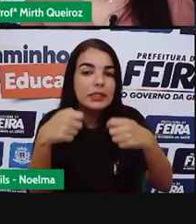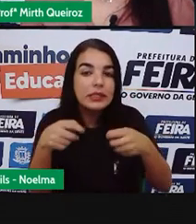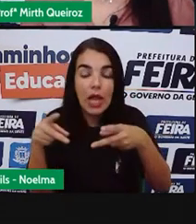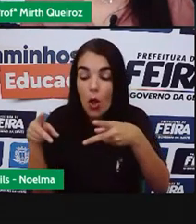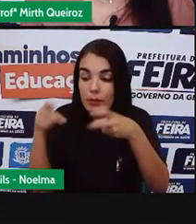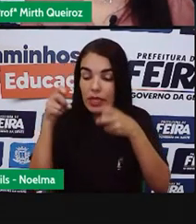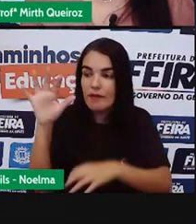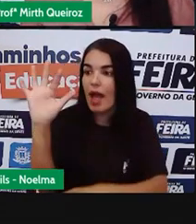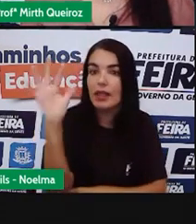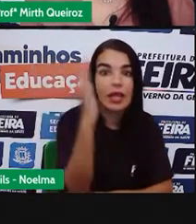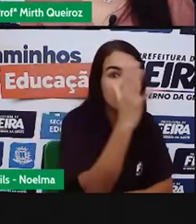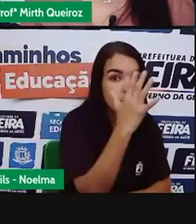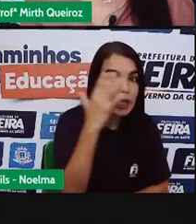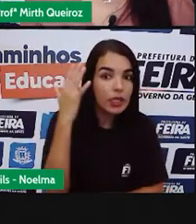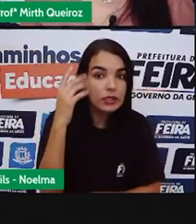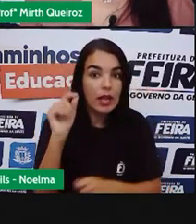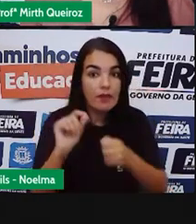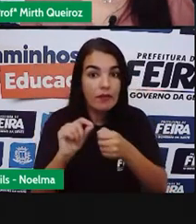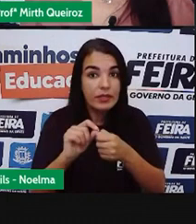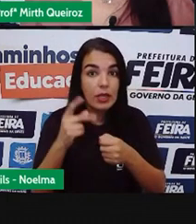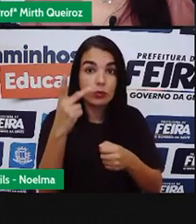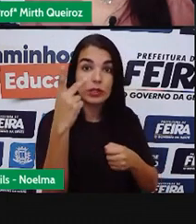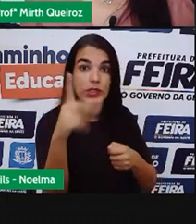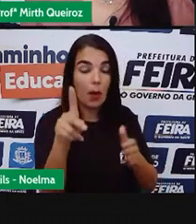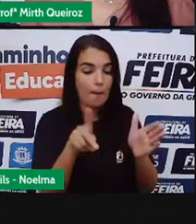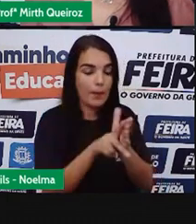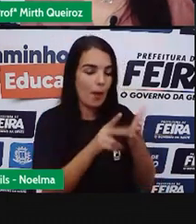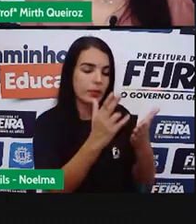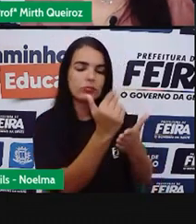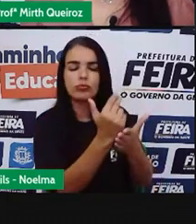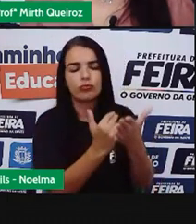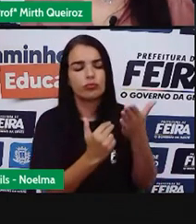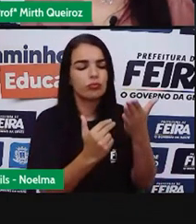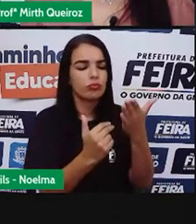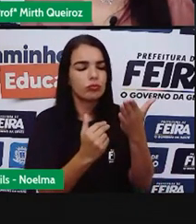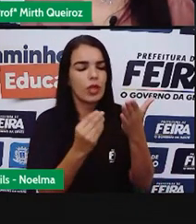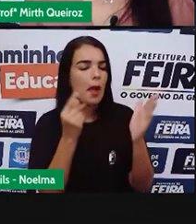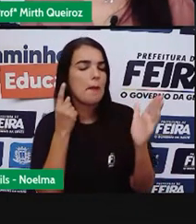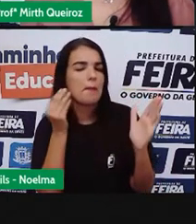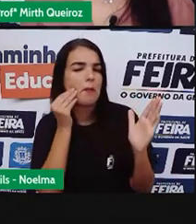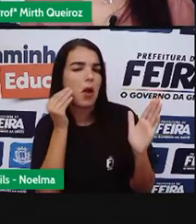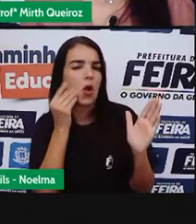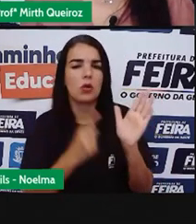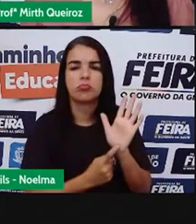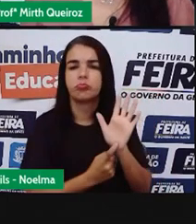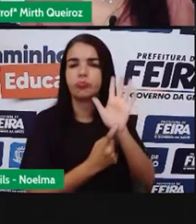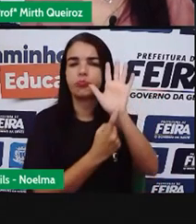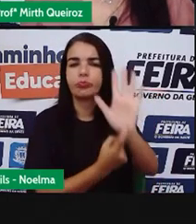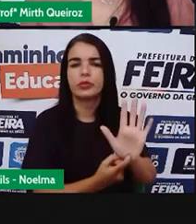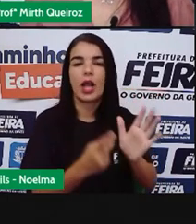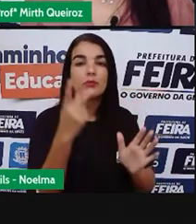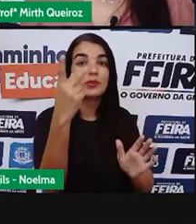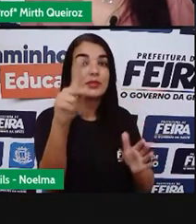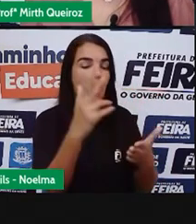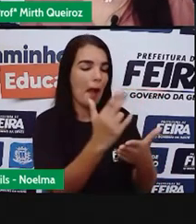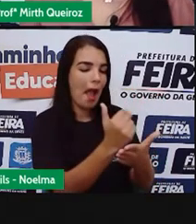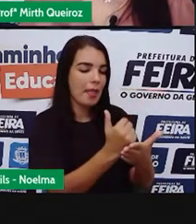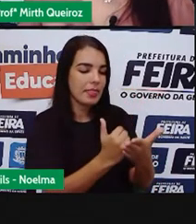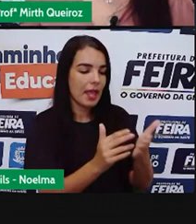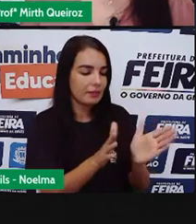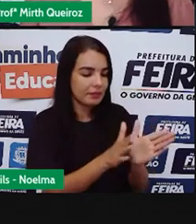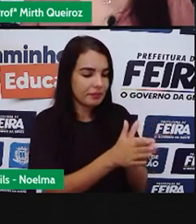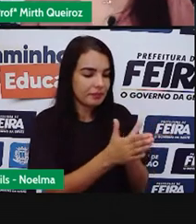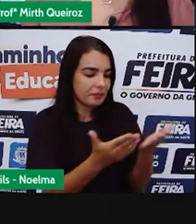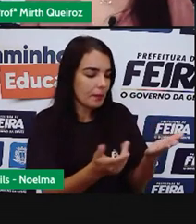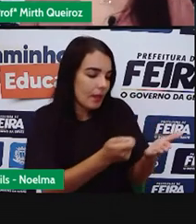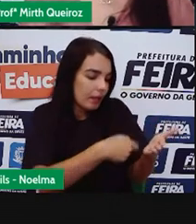Observar a natureza E produzir um desenho Que represente Essa natureza Utilizando o seu Caderno de desenho E